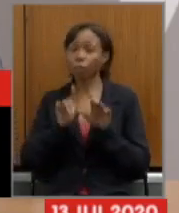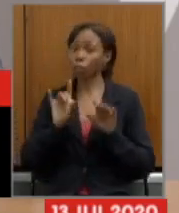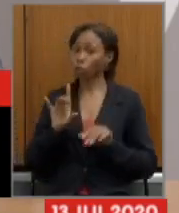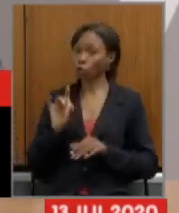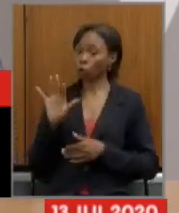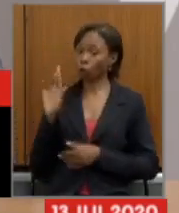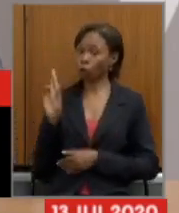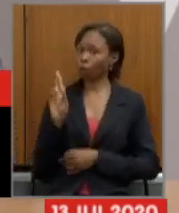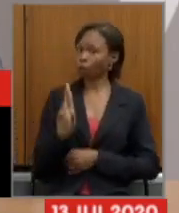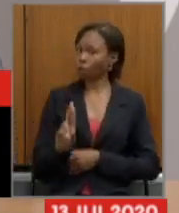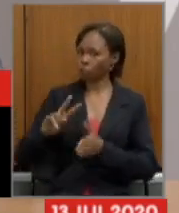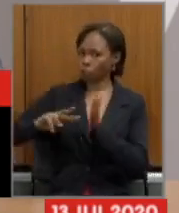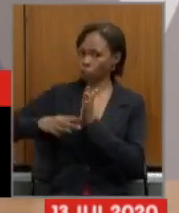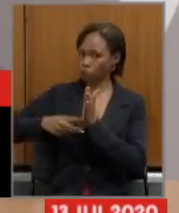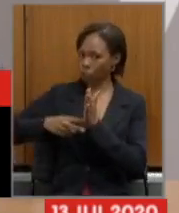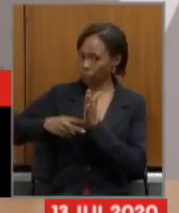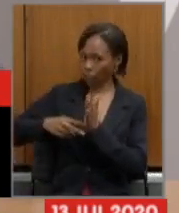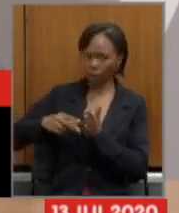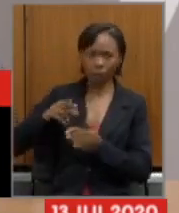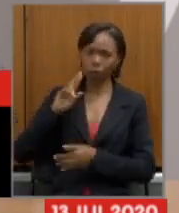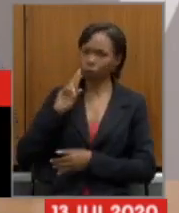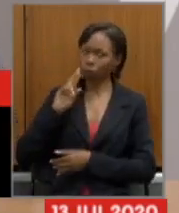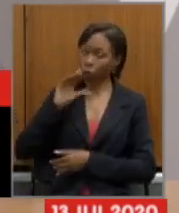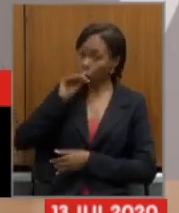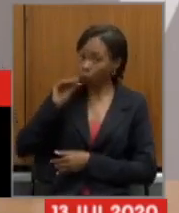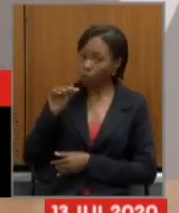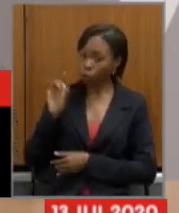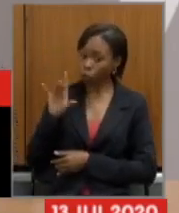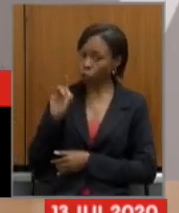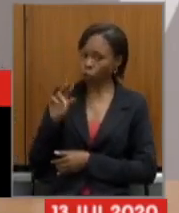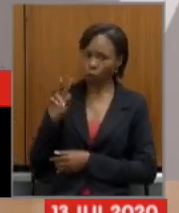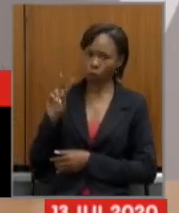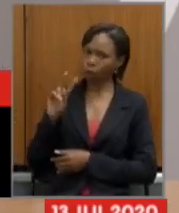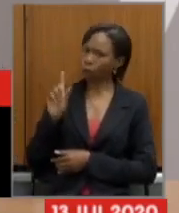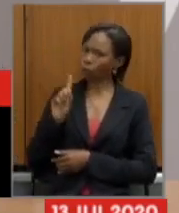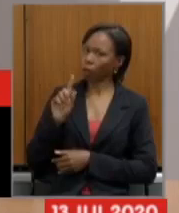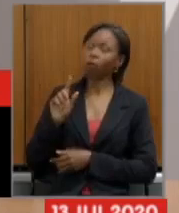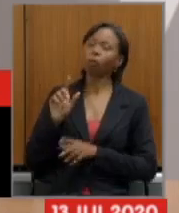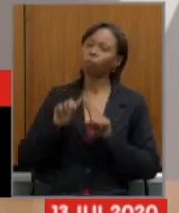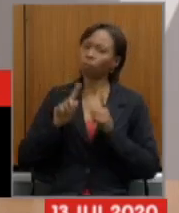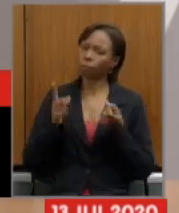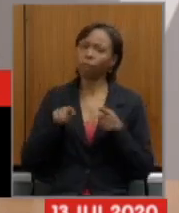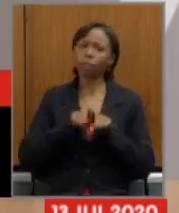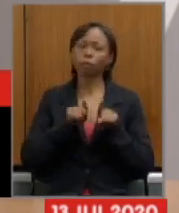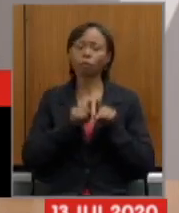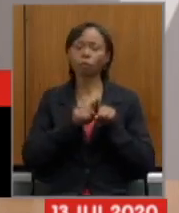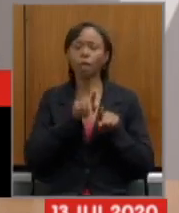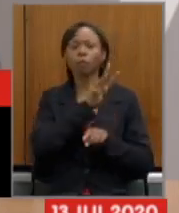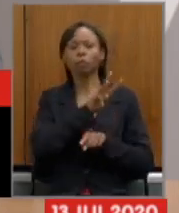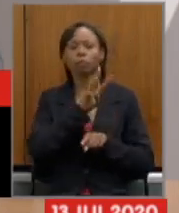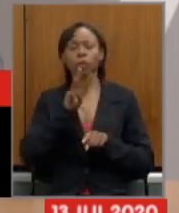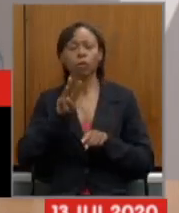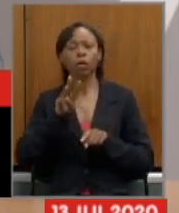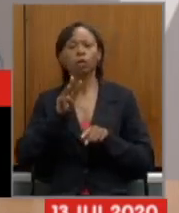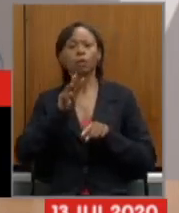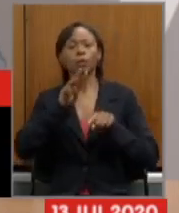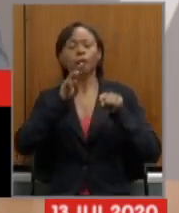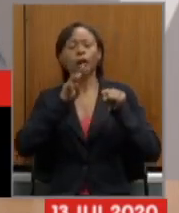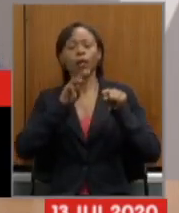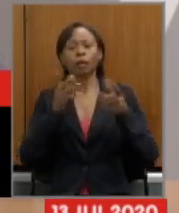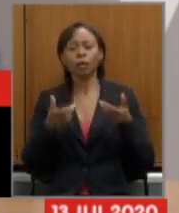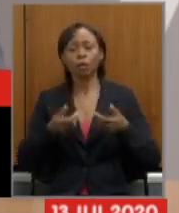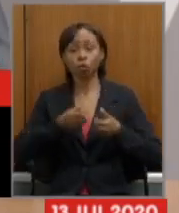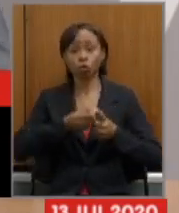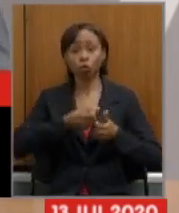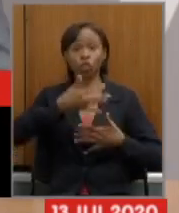representantes sindicais dos servidores que podem ser ouvidos nós temos também a galeria virtual através do chat todo cidadão